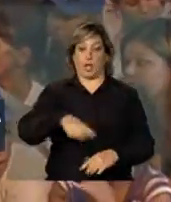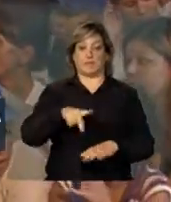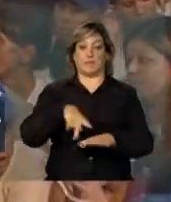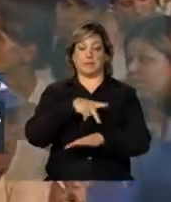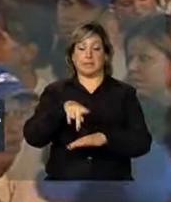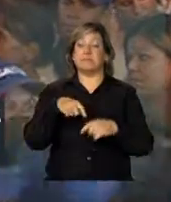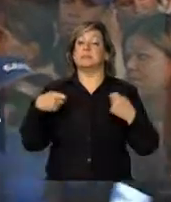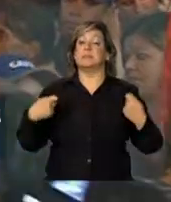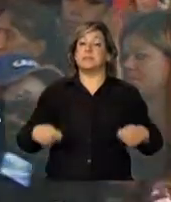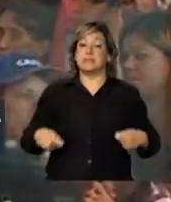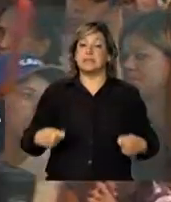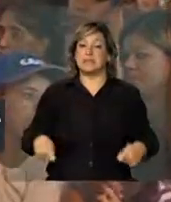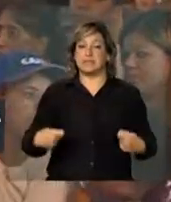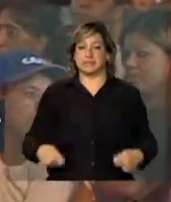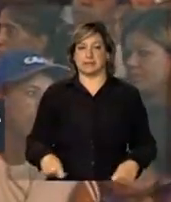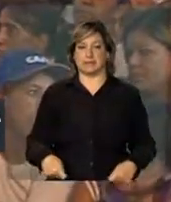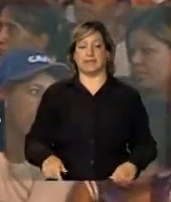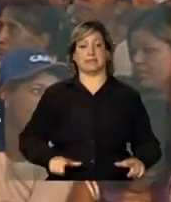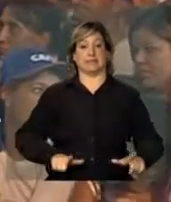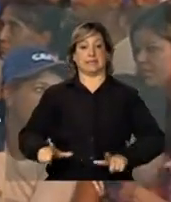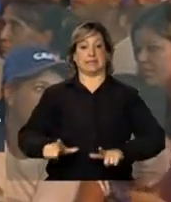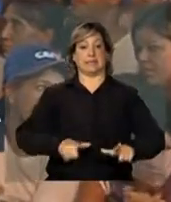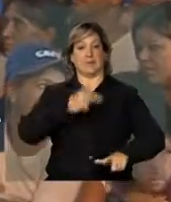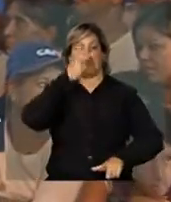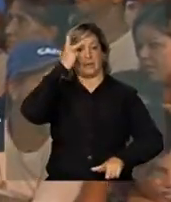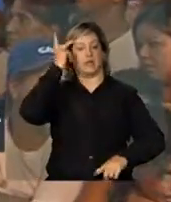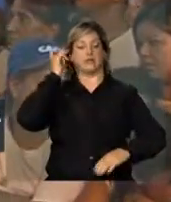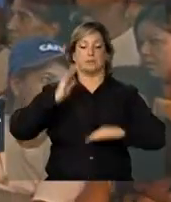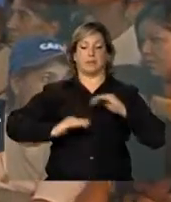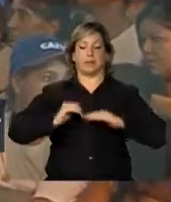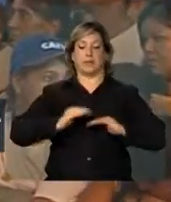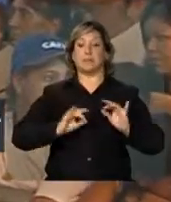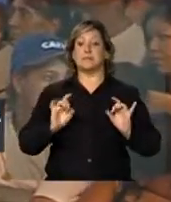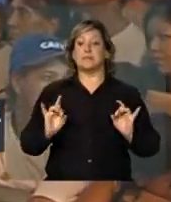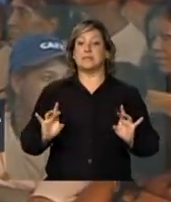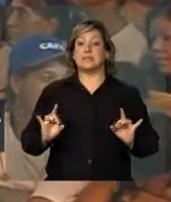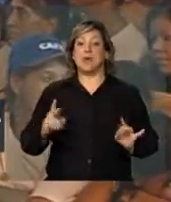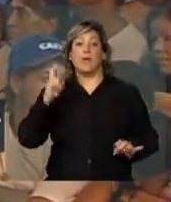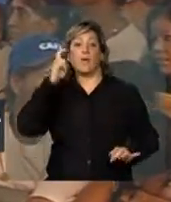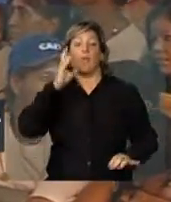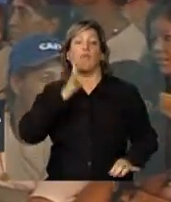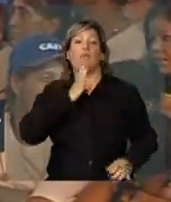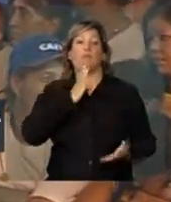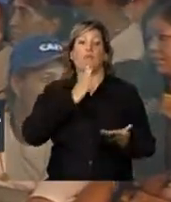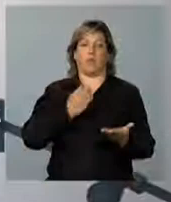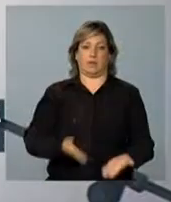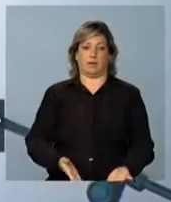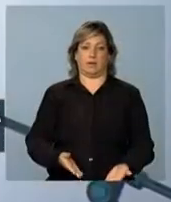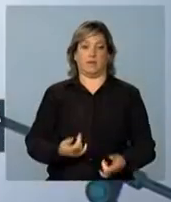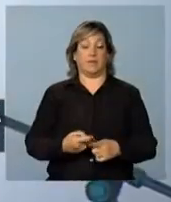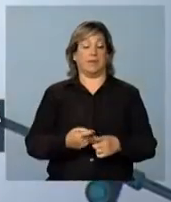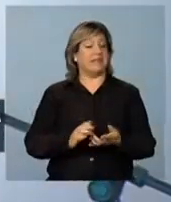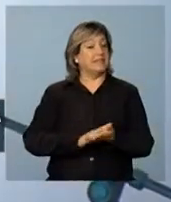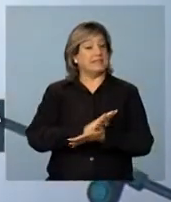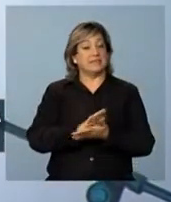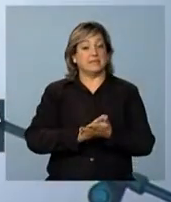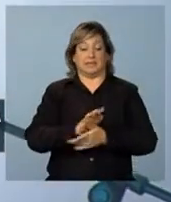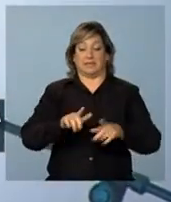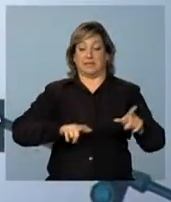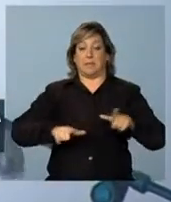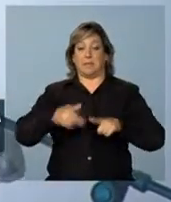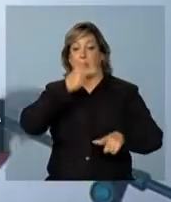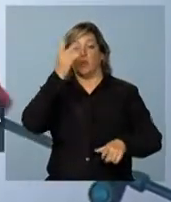precisa de trabalhadores especializados. Porque sem trabalhadores